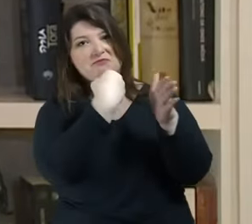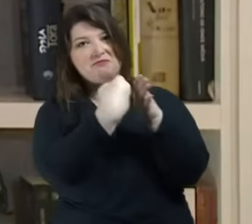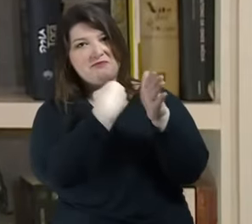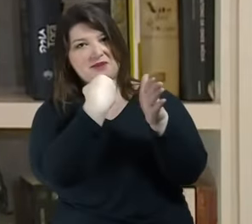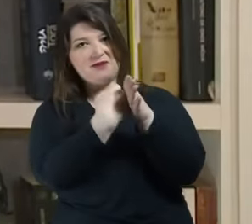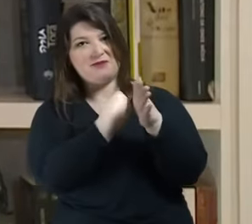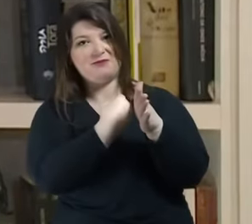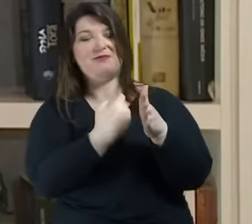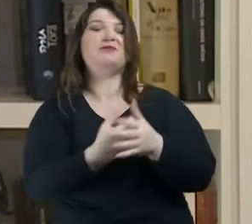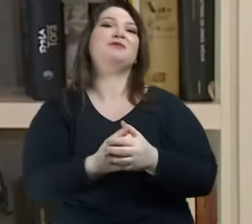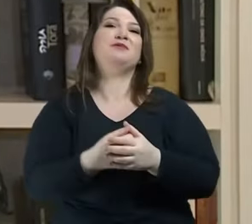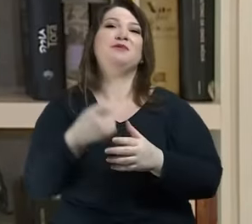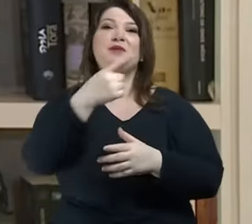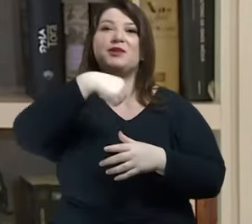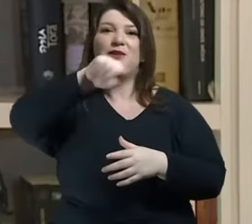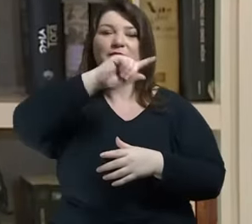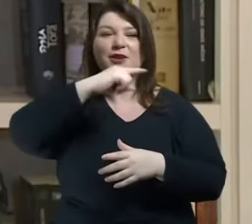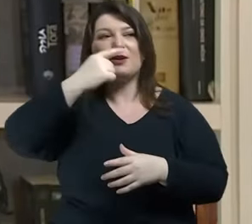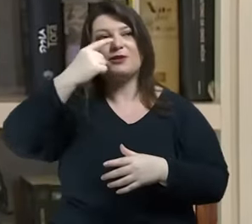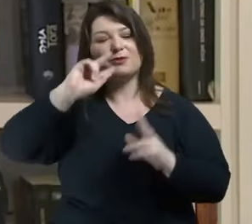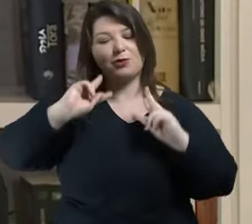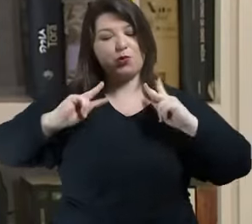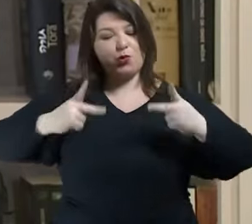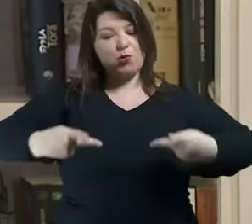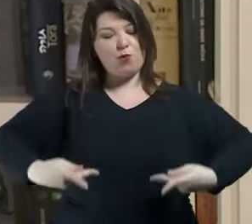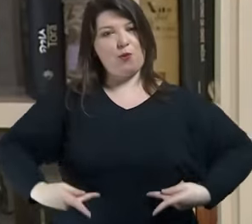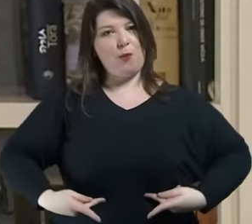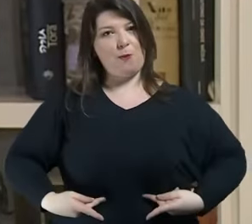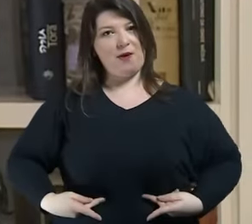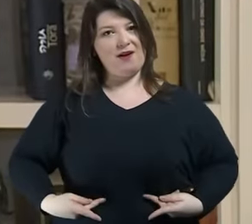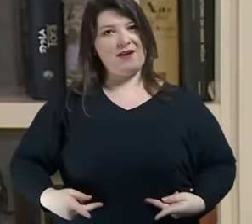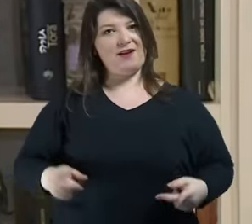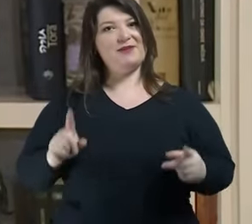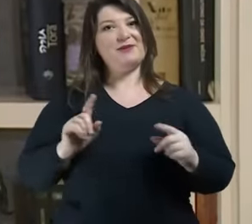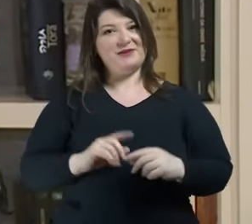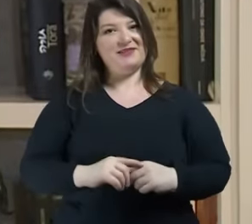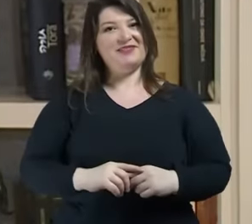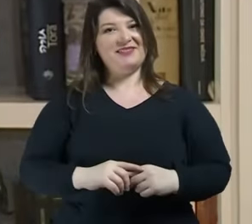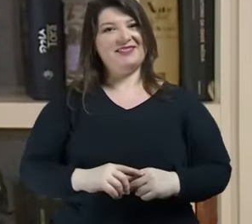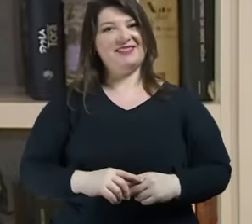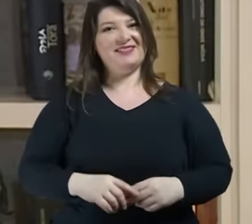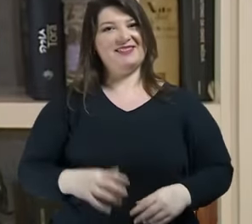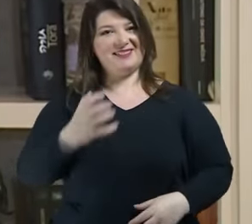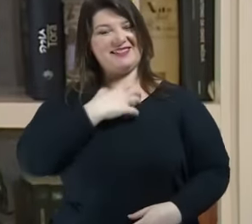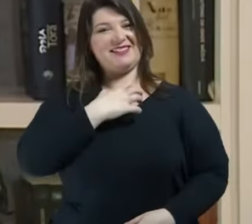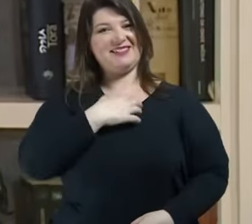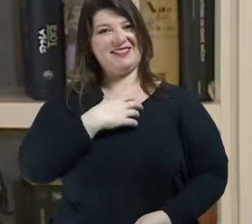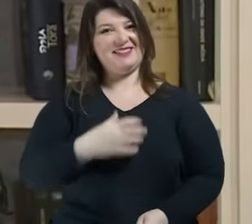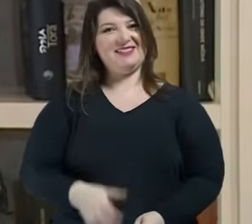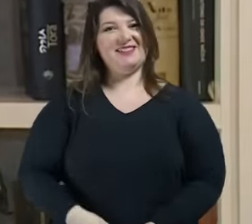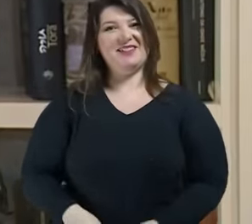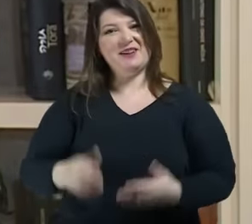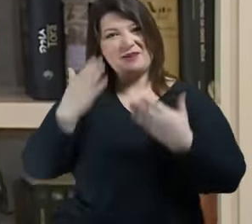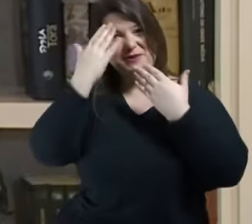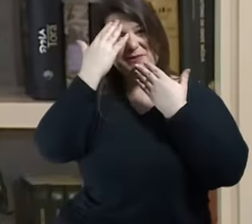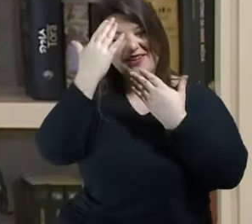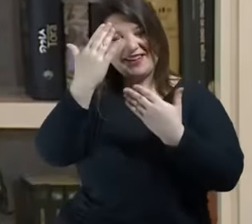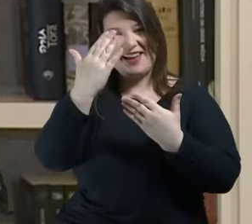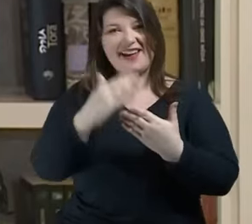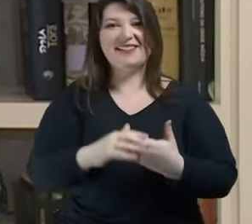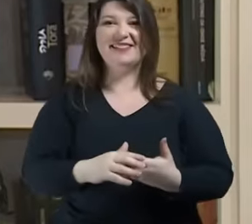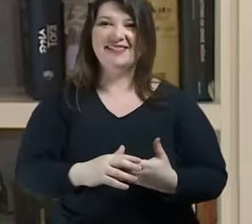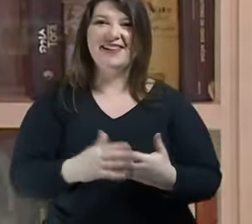e pensantes contradição a pergunta a contestação o aprofundamento muito obrigado e vamos às